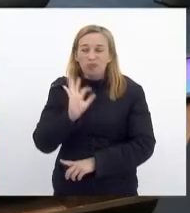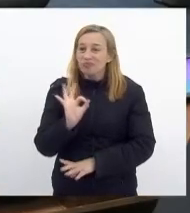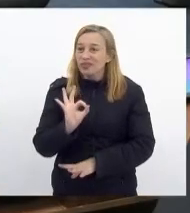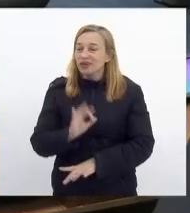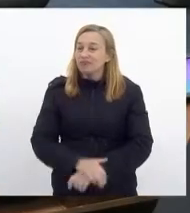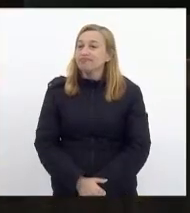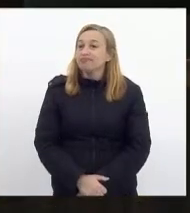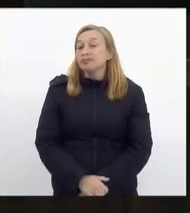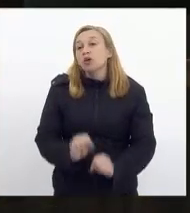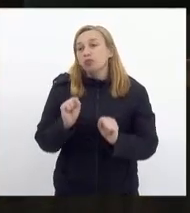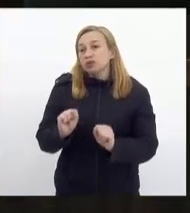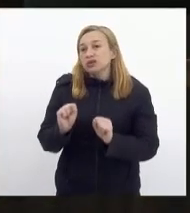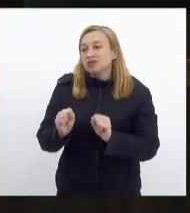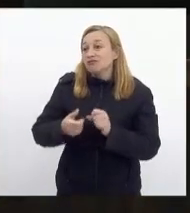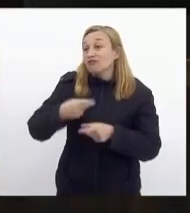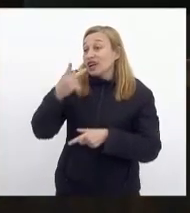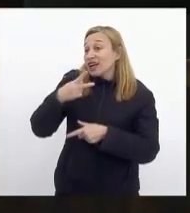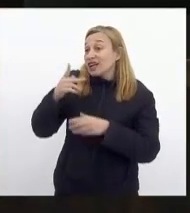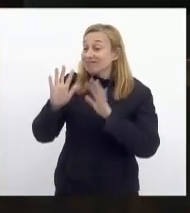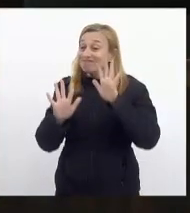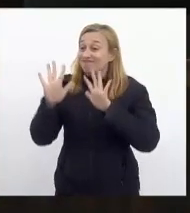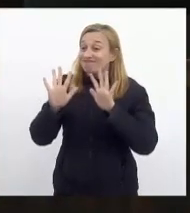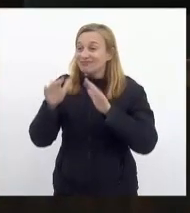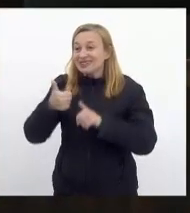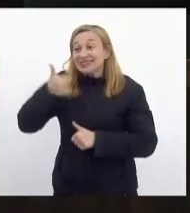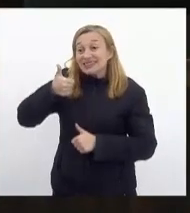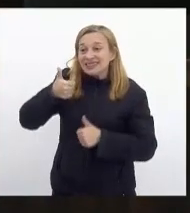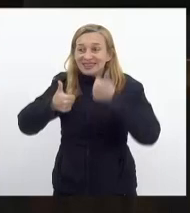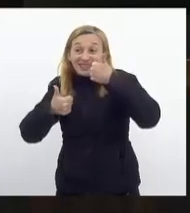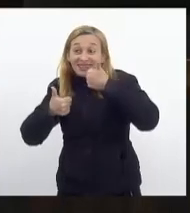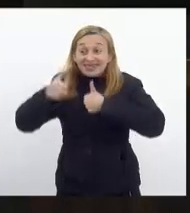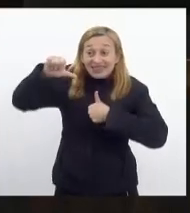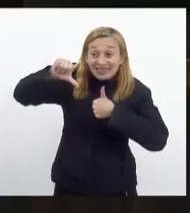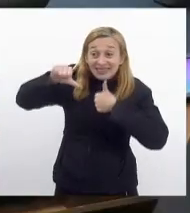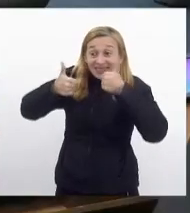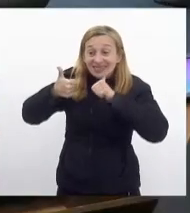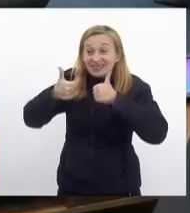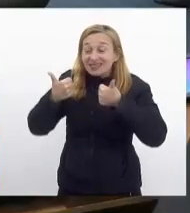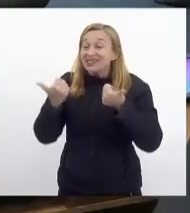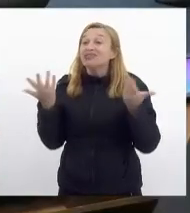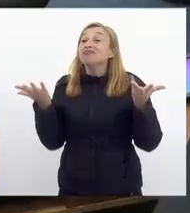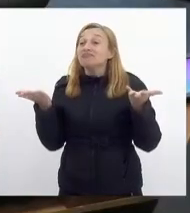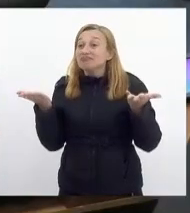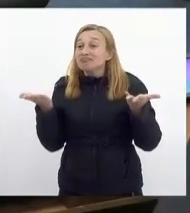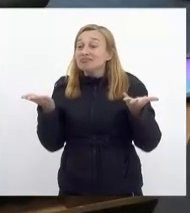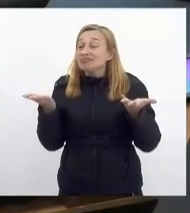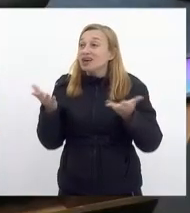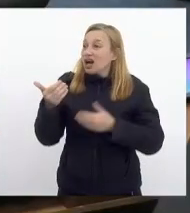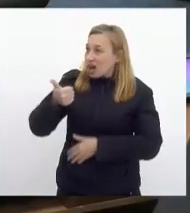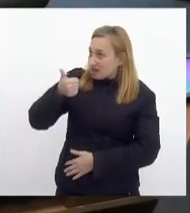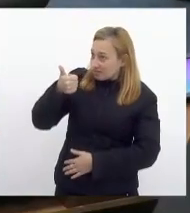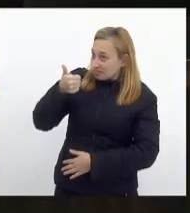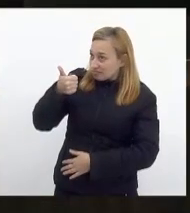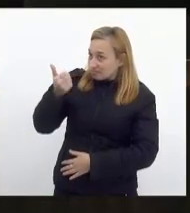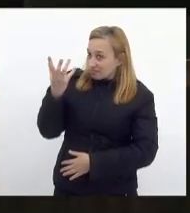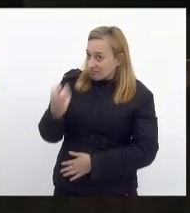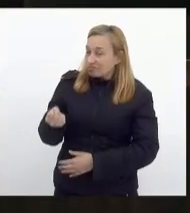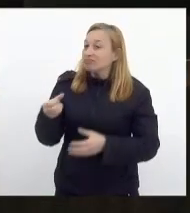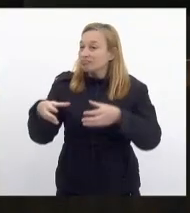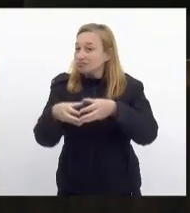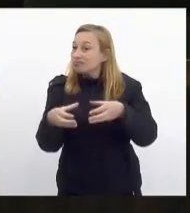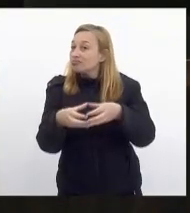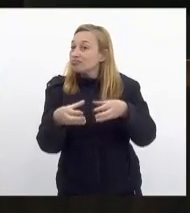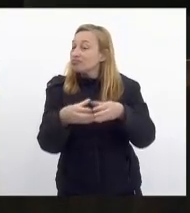Se puder gesticular o parecer, a gente anuncia aqui. O parecer favorável pela Comissão